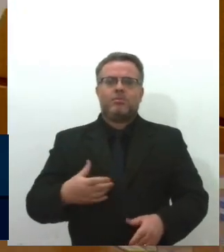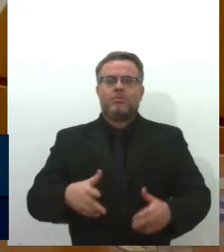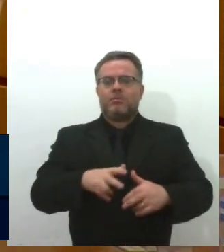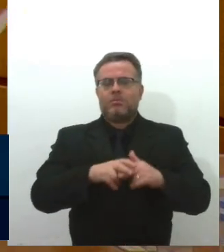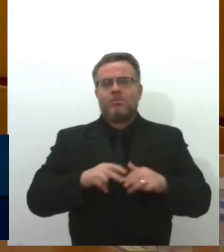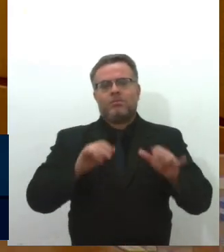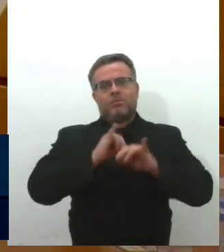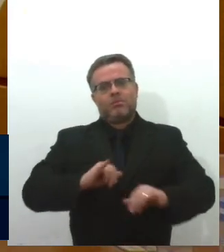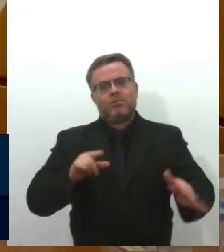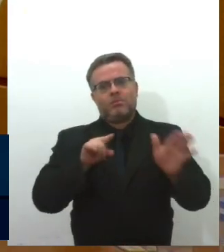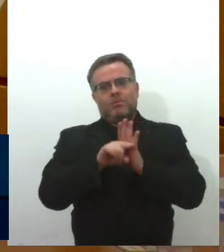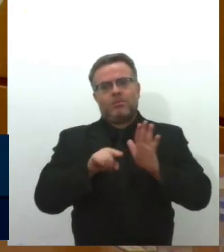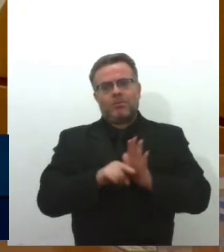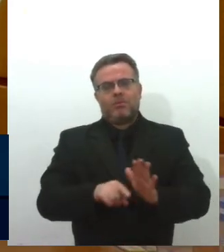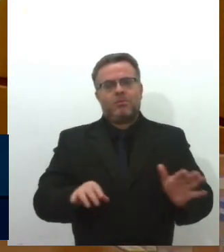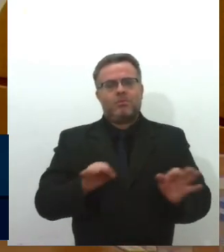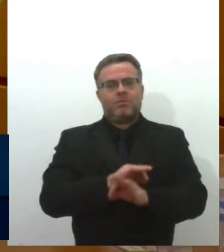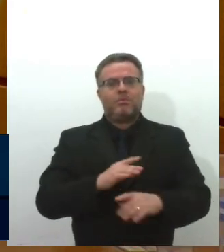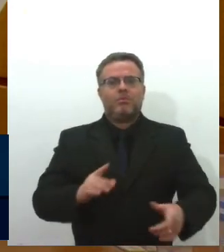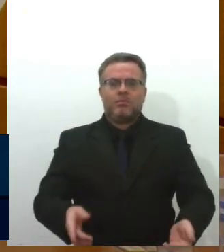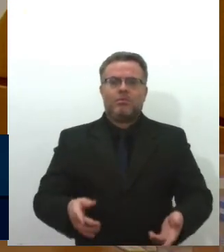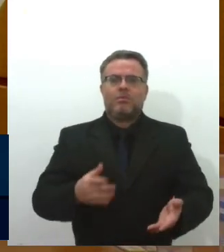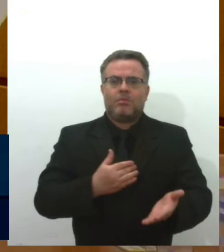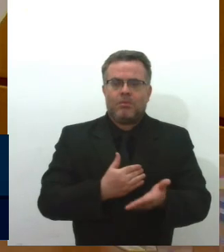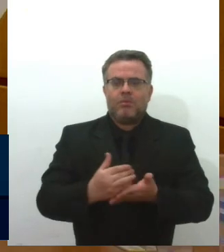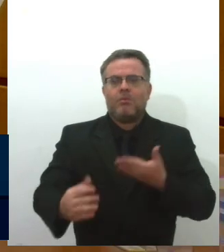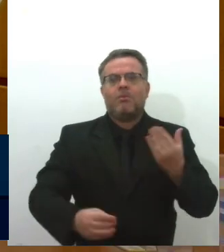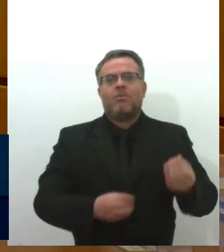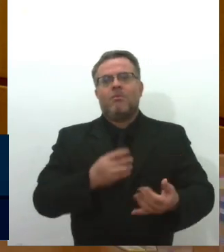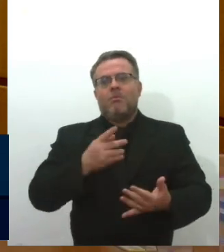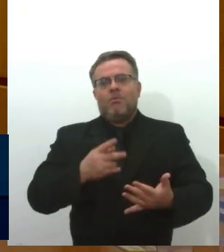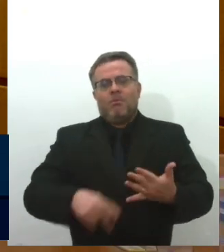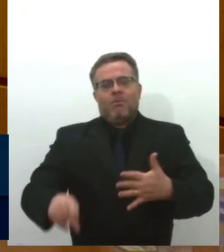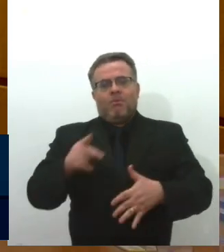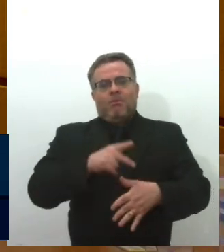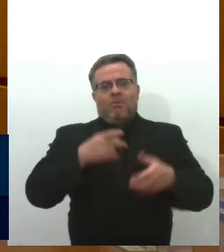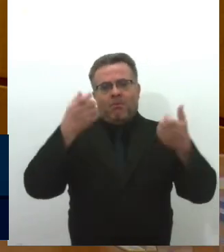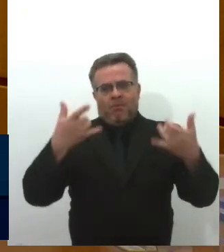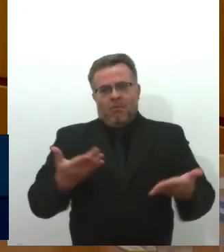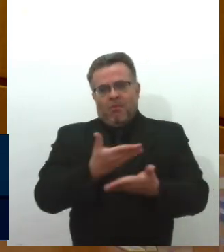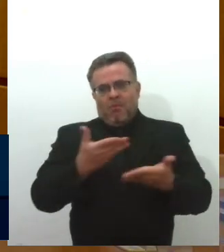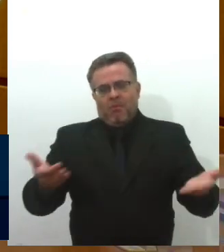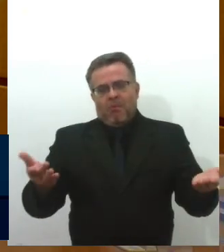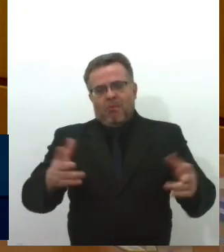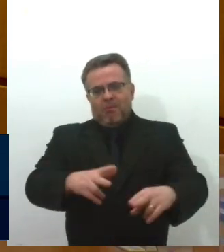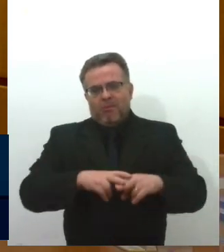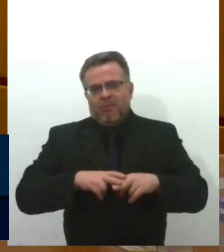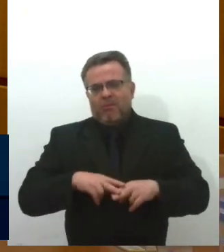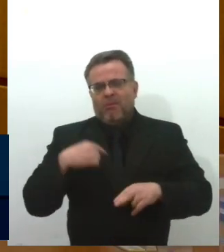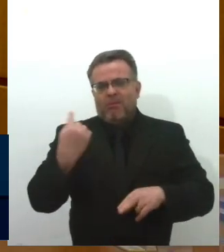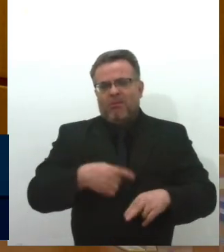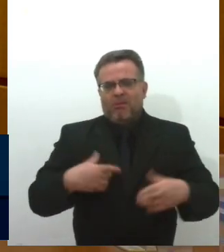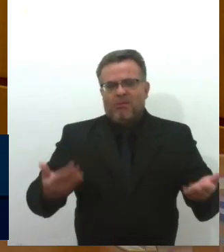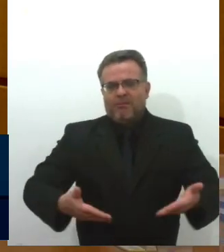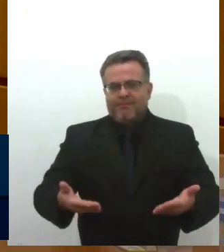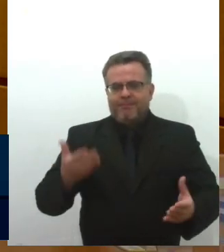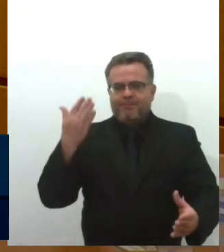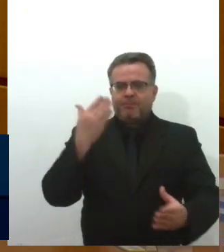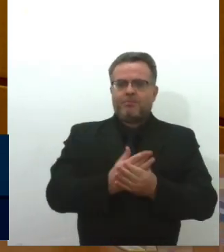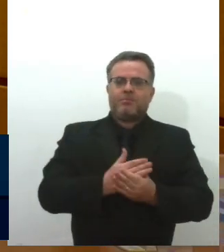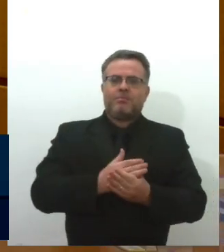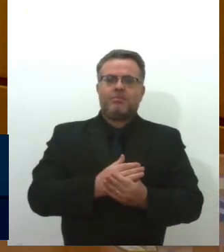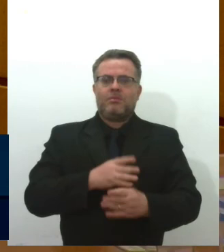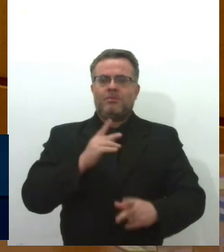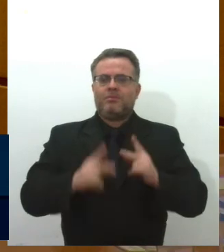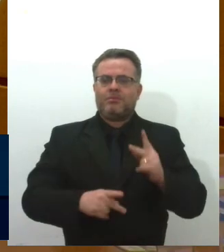questionamento e aí é onde vem a parte principal que eu queria falar. Por isso que a gente está entrando nessa manhã com ação popular para